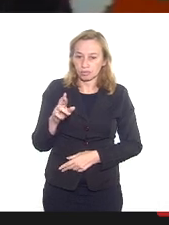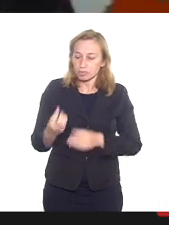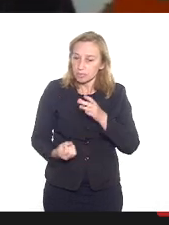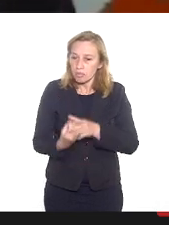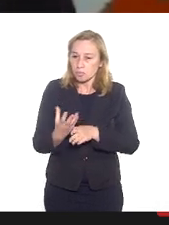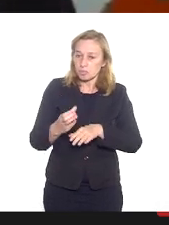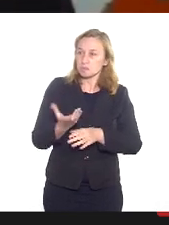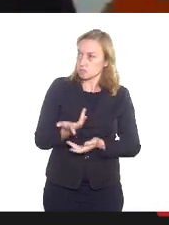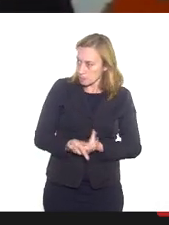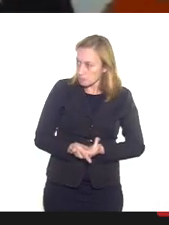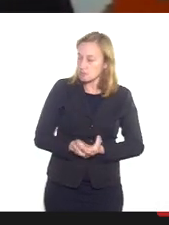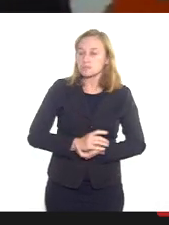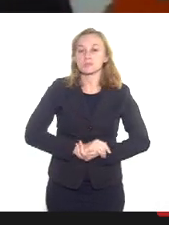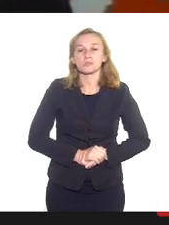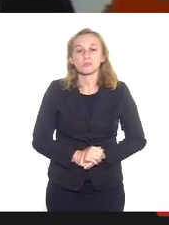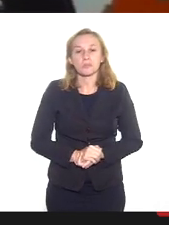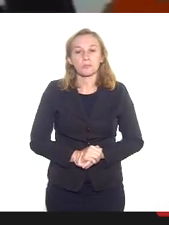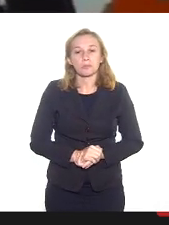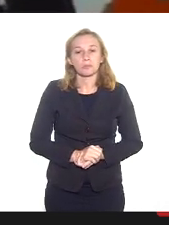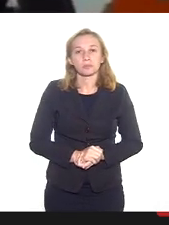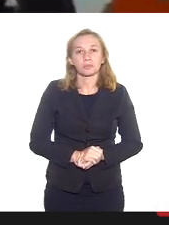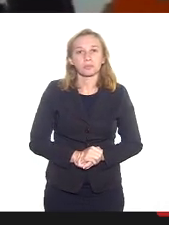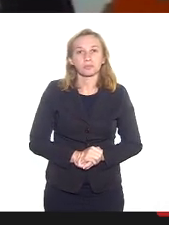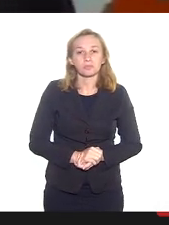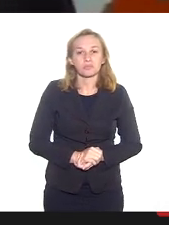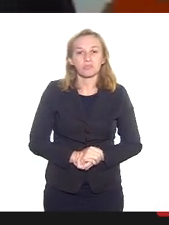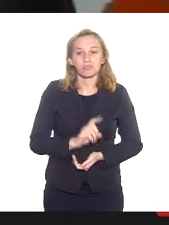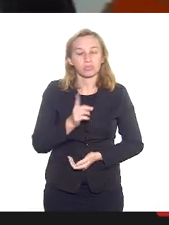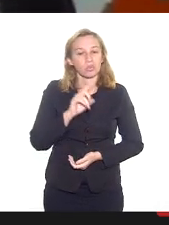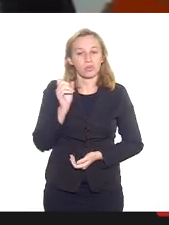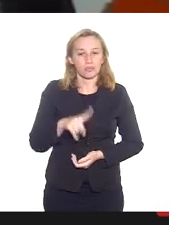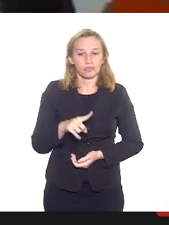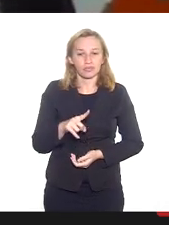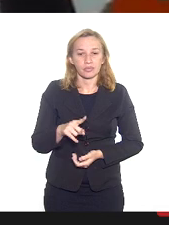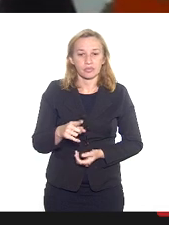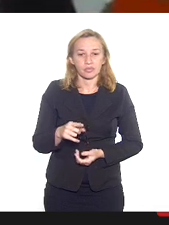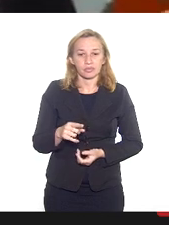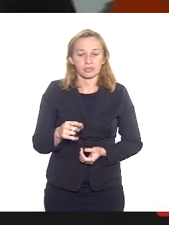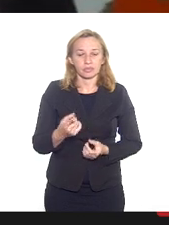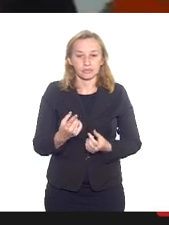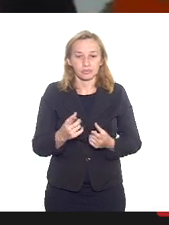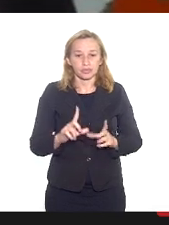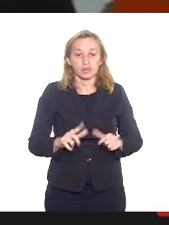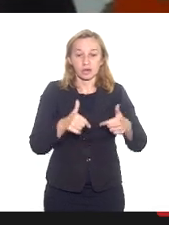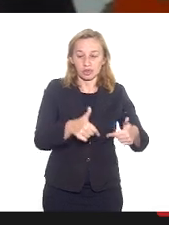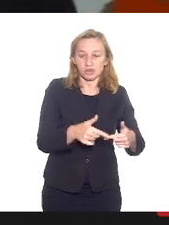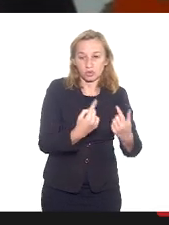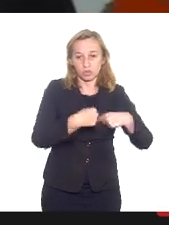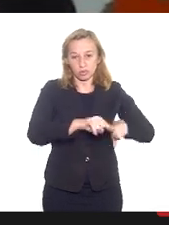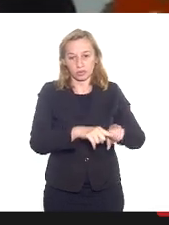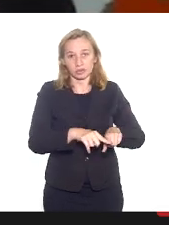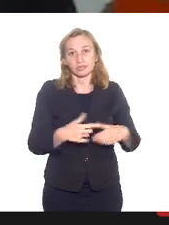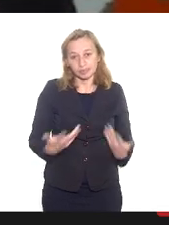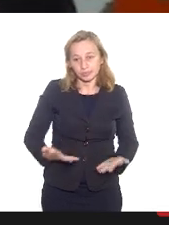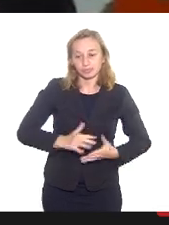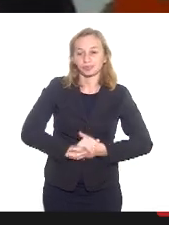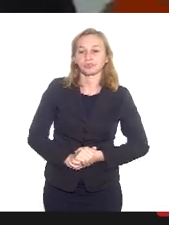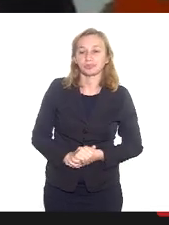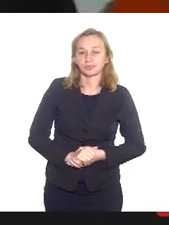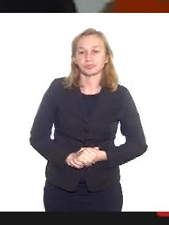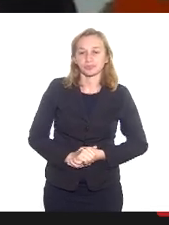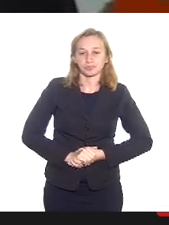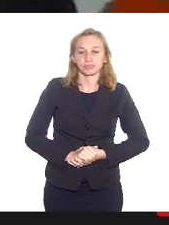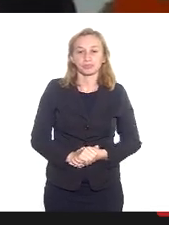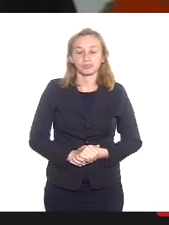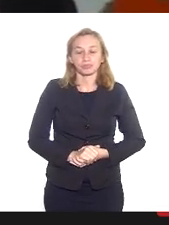foi constituída, foi, né? Não é para ser assim, quer dizer, não é isso que se prega quando se tem essa seriedade,